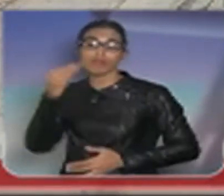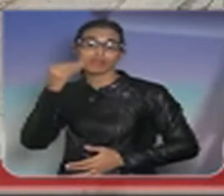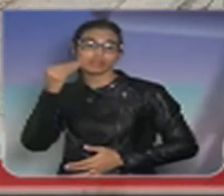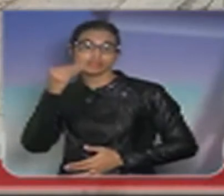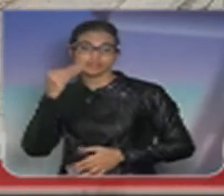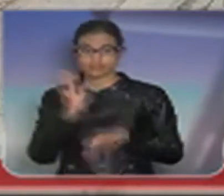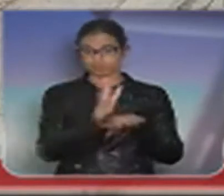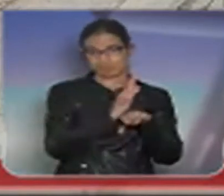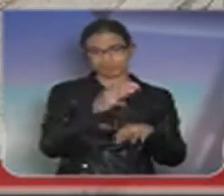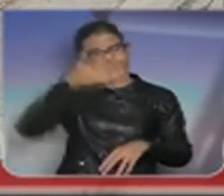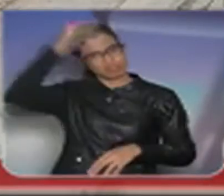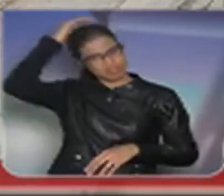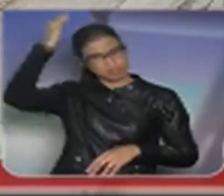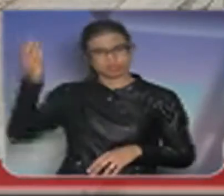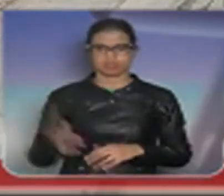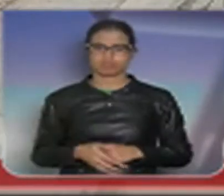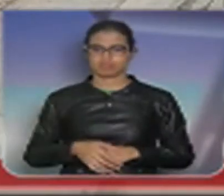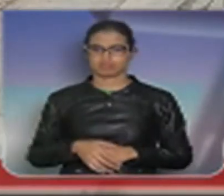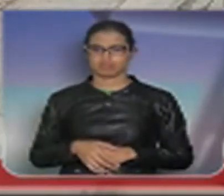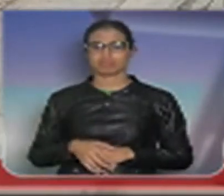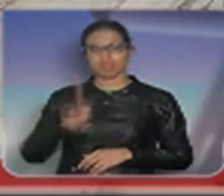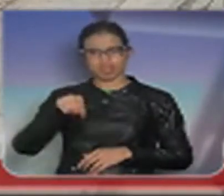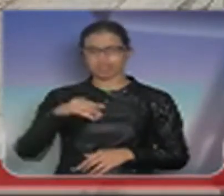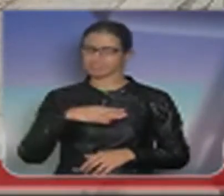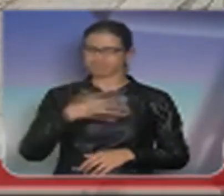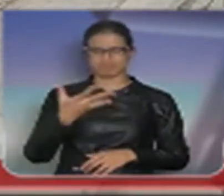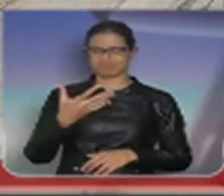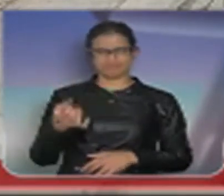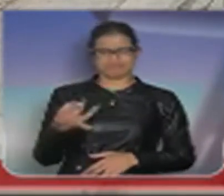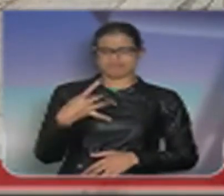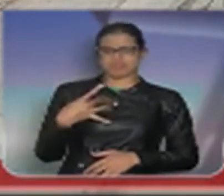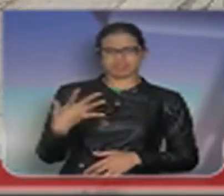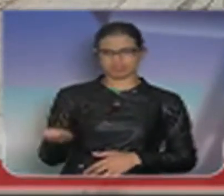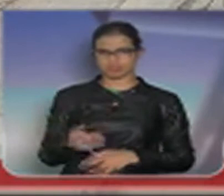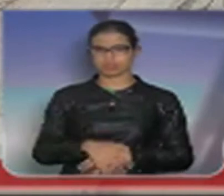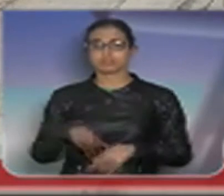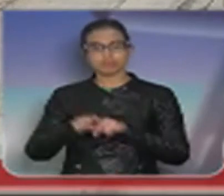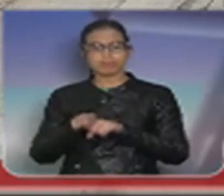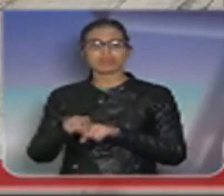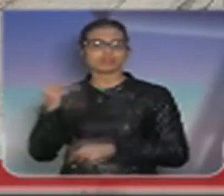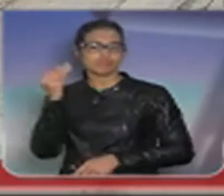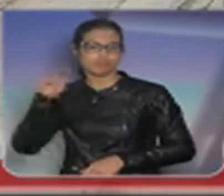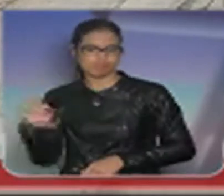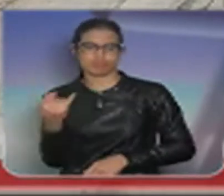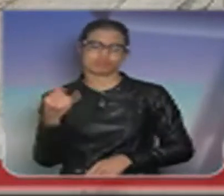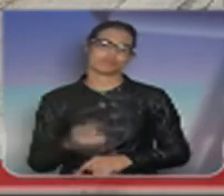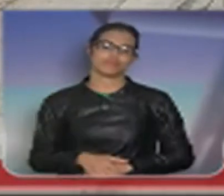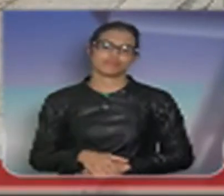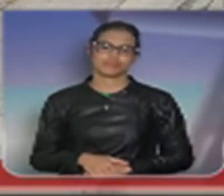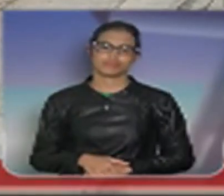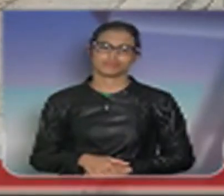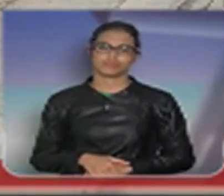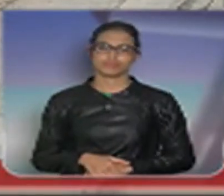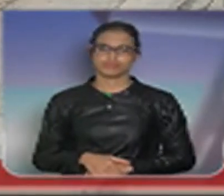o galho do Temer. É uma atitude bem covarde e bem oportunista. Então,